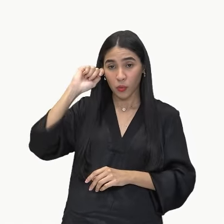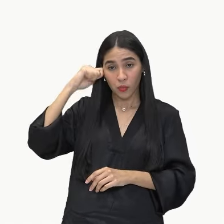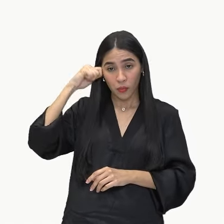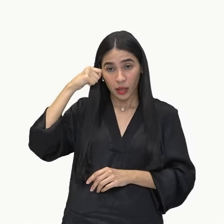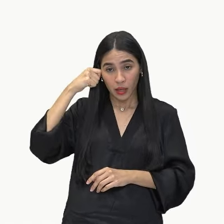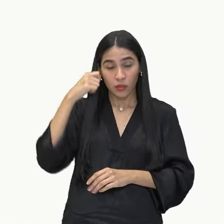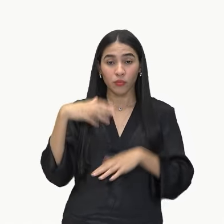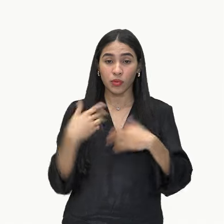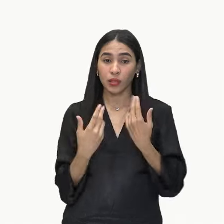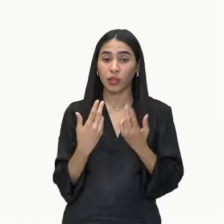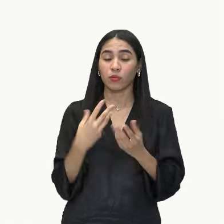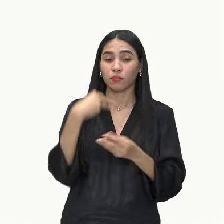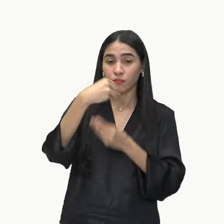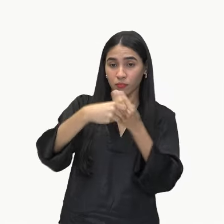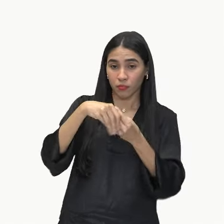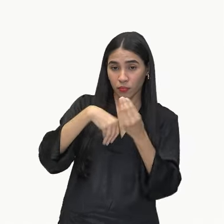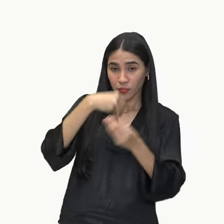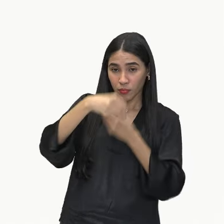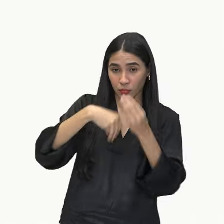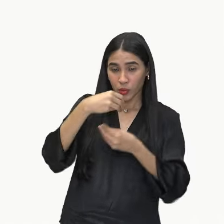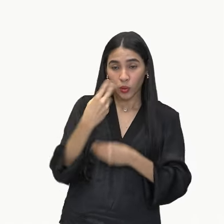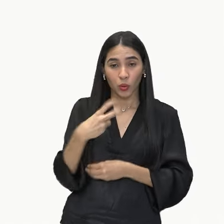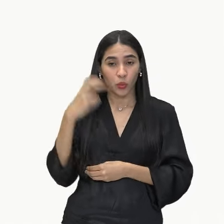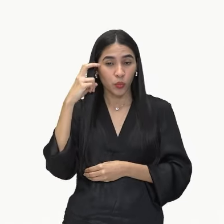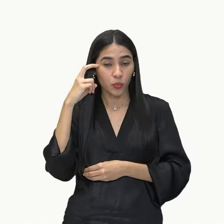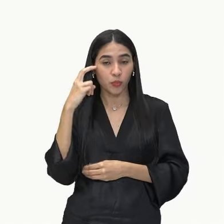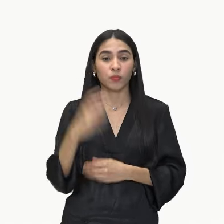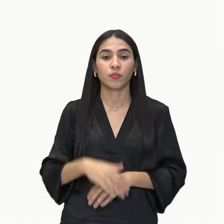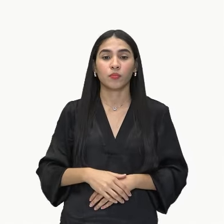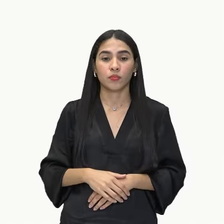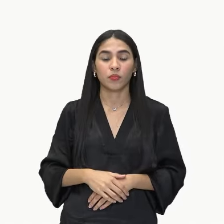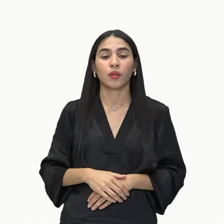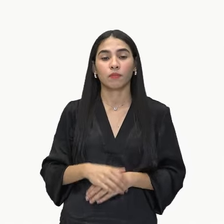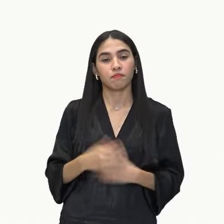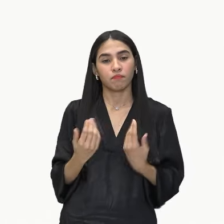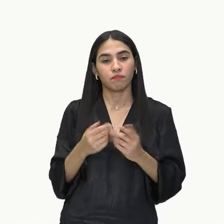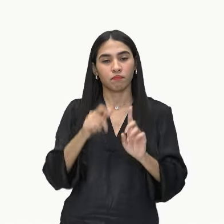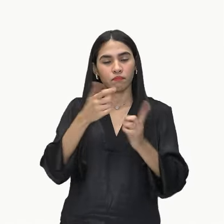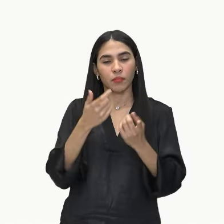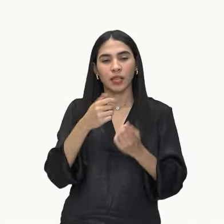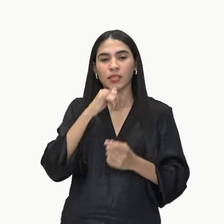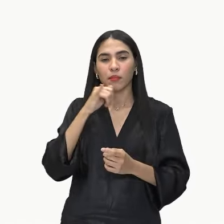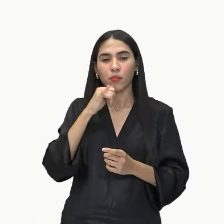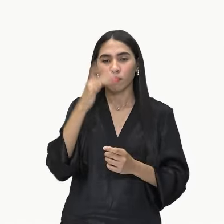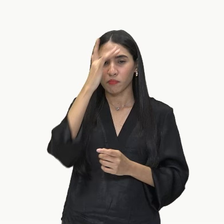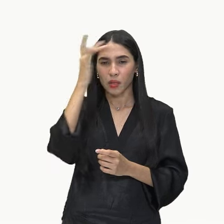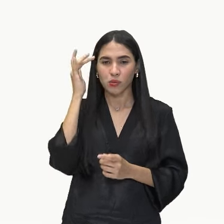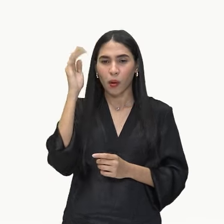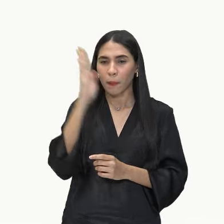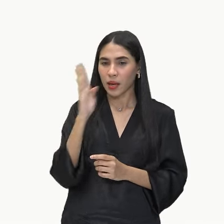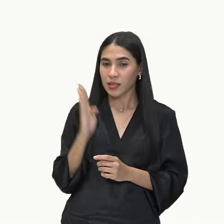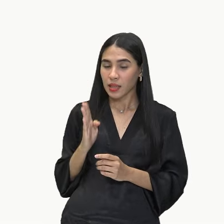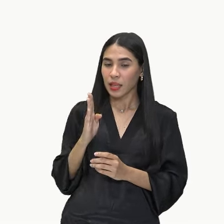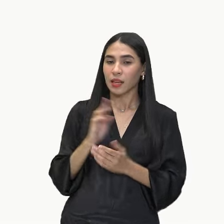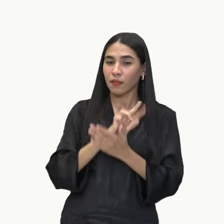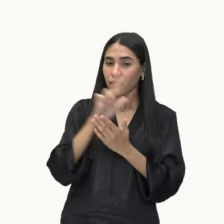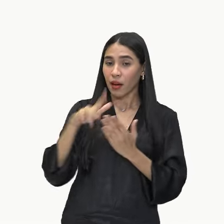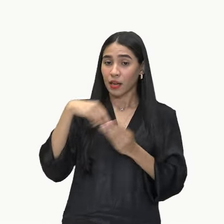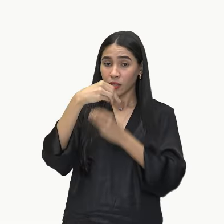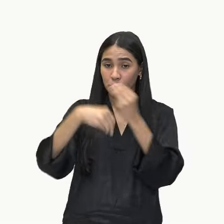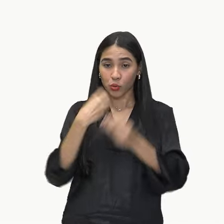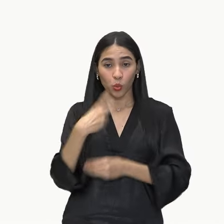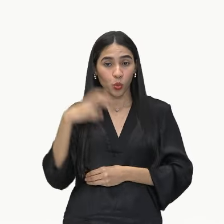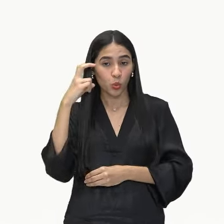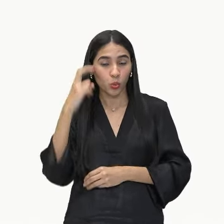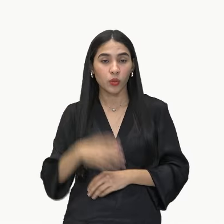miscigenação. De mostrar esse brasileiro como algo diverso, correto? E aí, gente, se o incitavam a